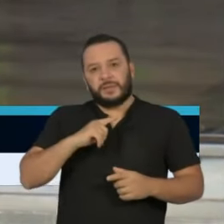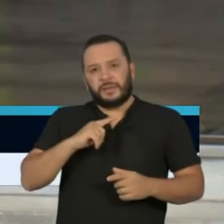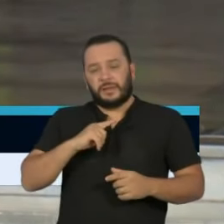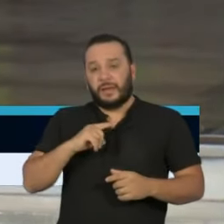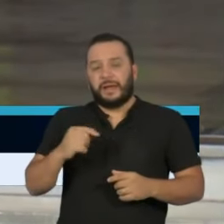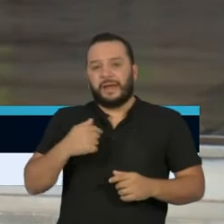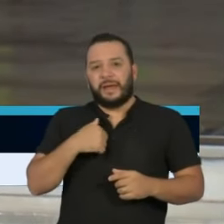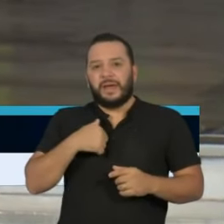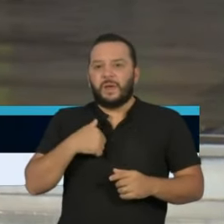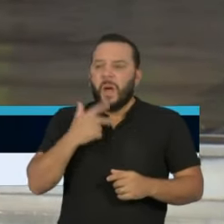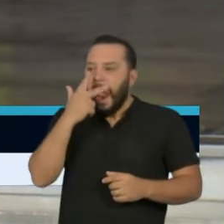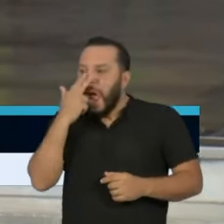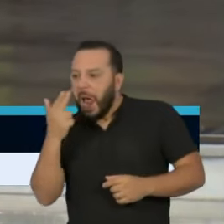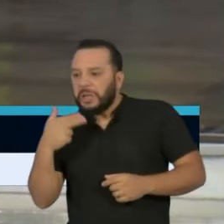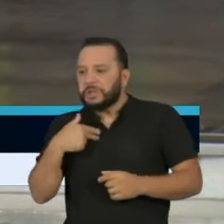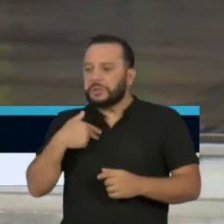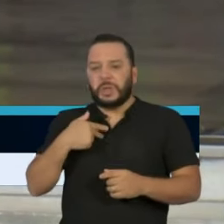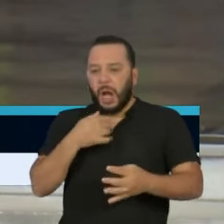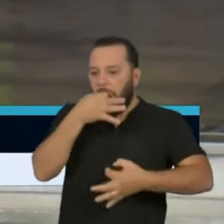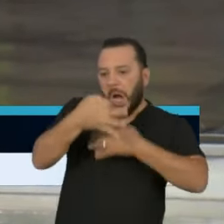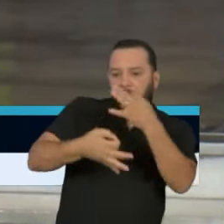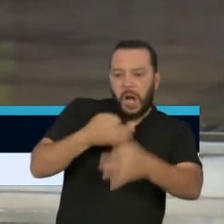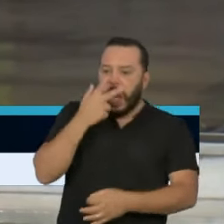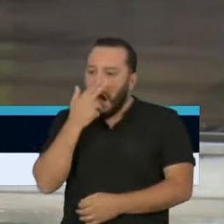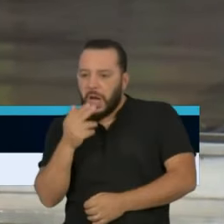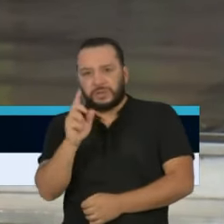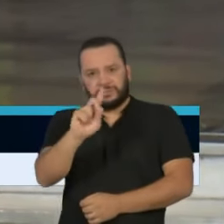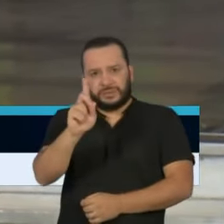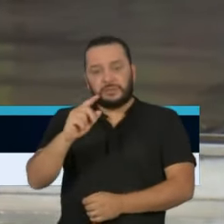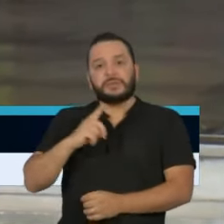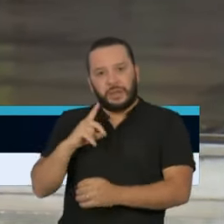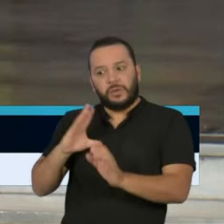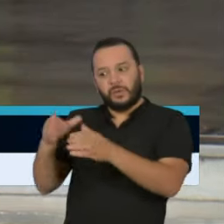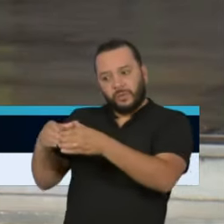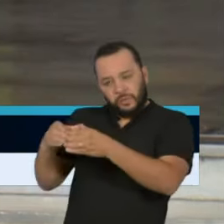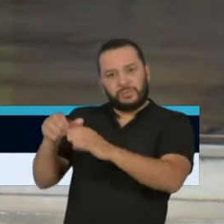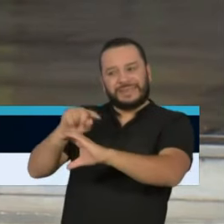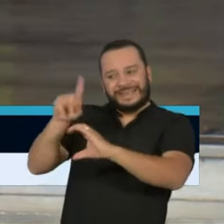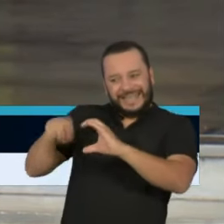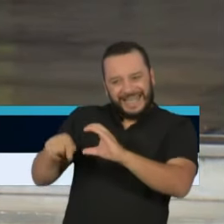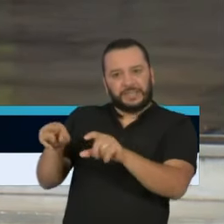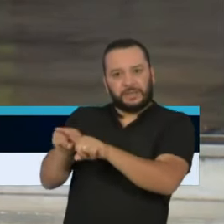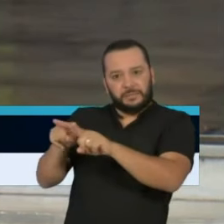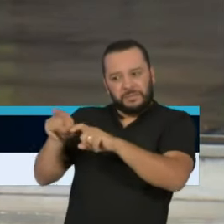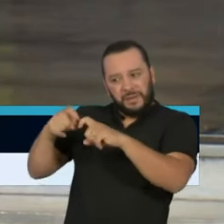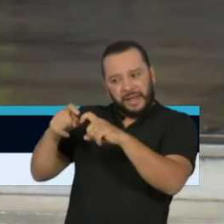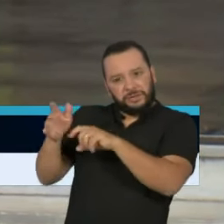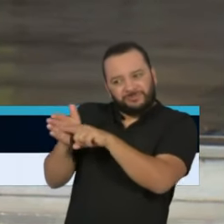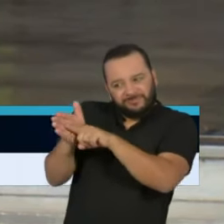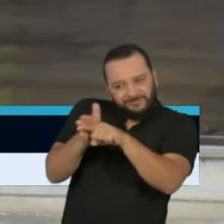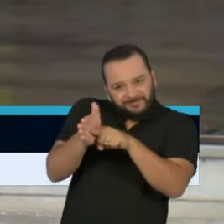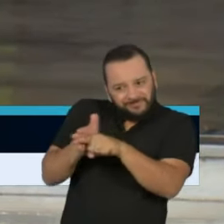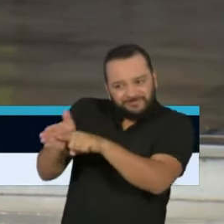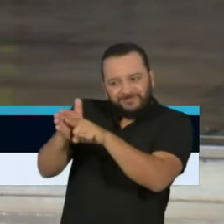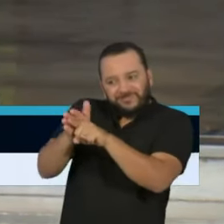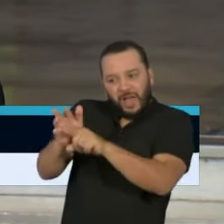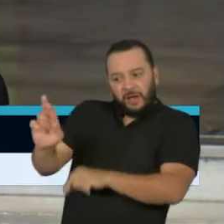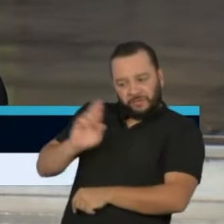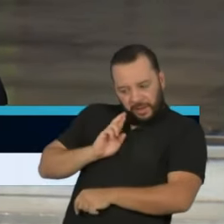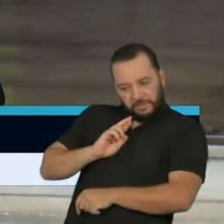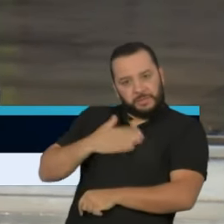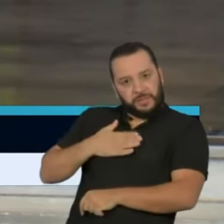por populismo, pauto as minhas ações pela verdade e pela ciência. Desde o início desta crise,